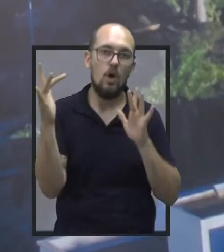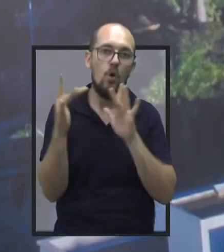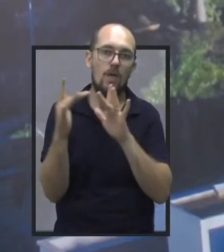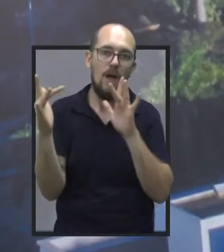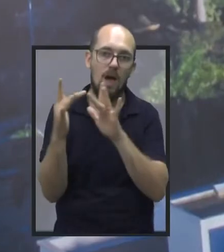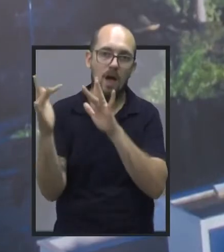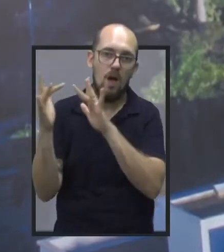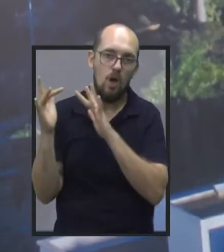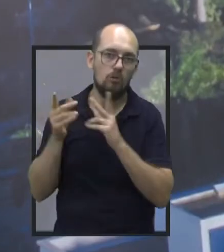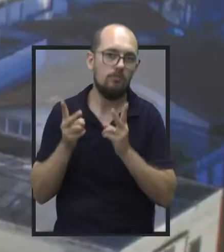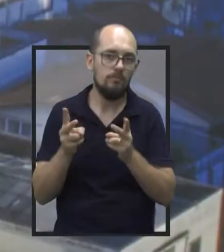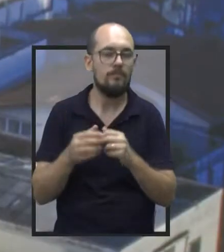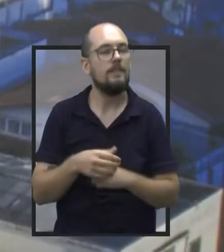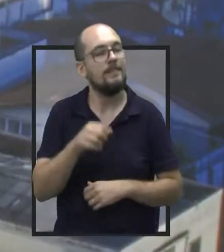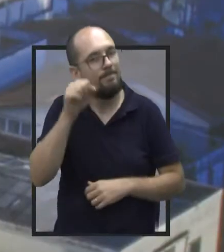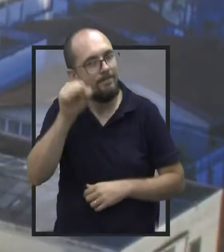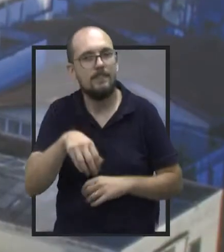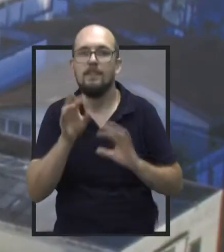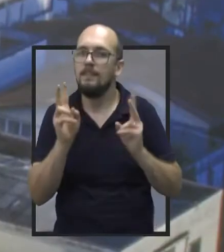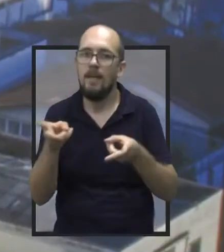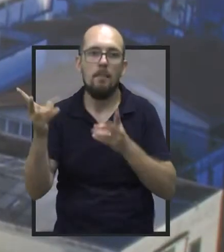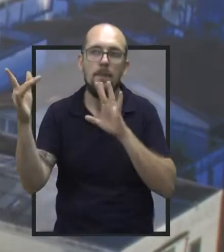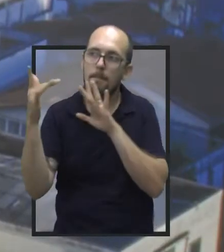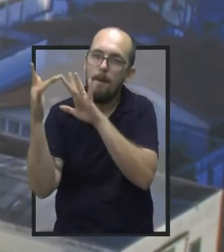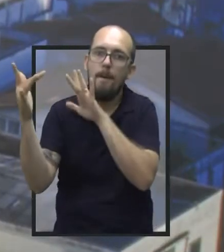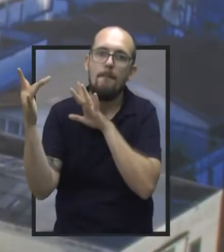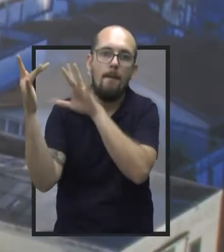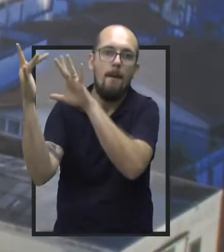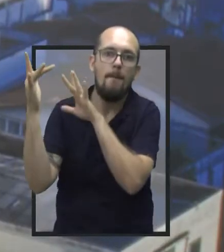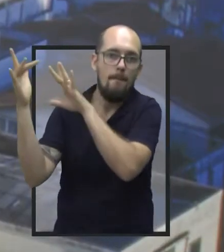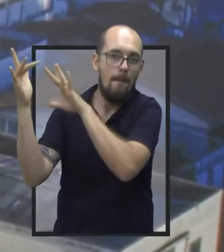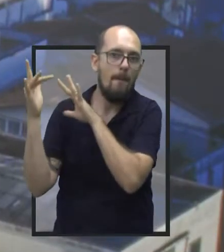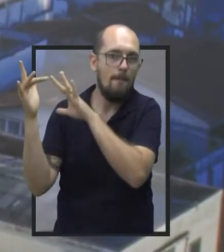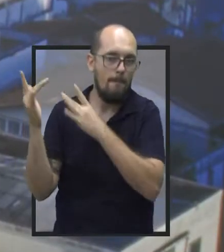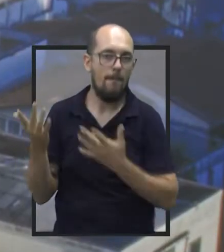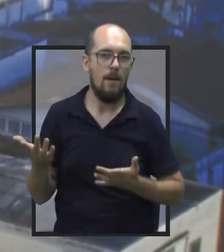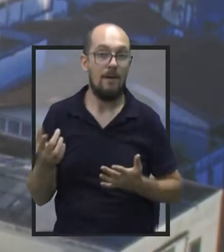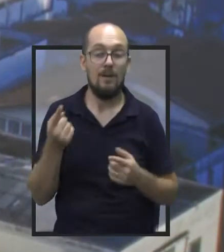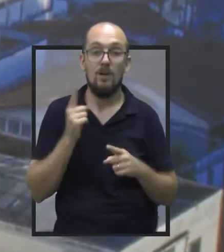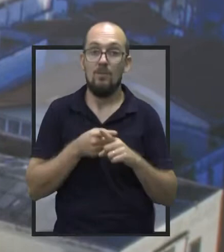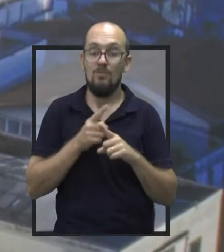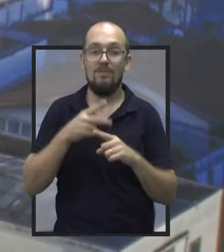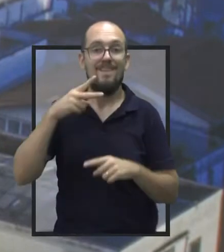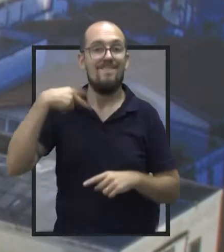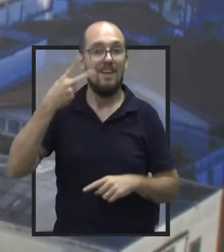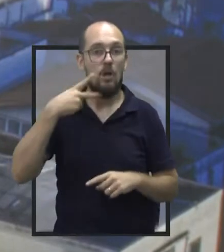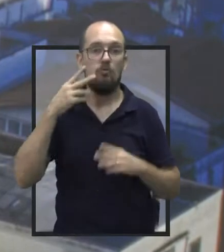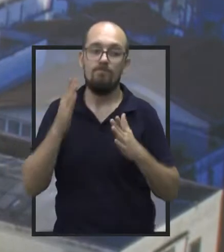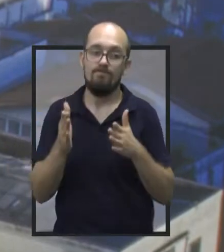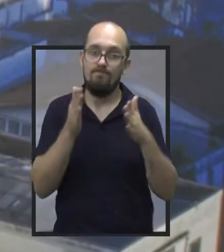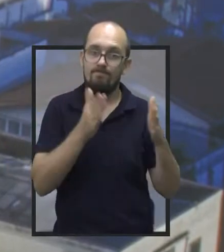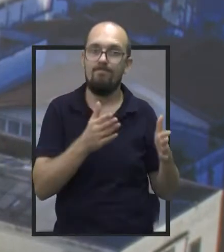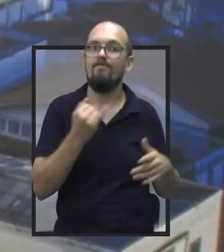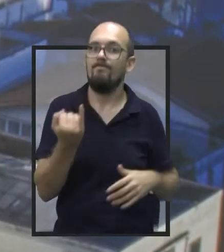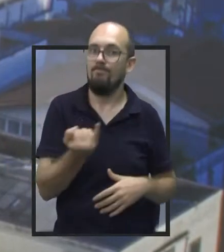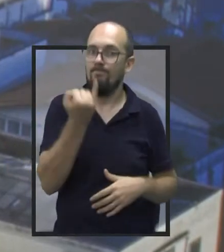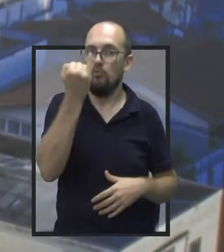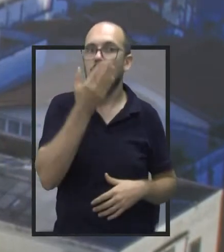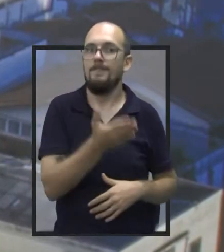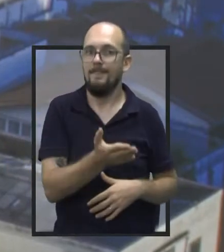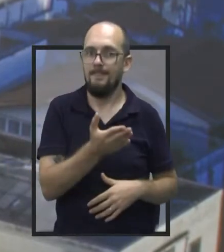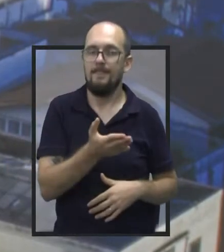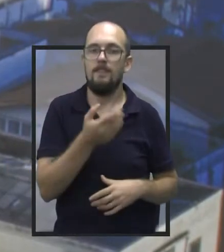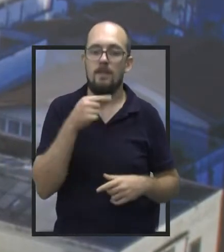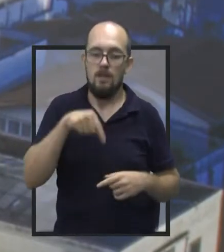é sempre constante. Com certeza, sempre constante, né? Acho que isso, essa parte do vereador é muito importante, é muito